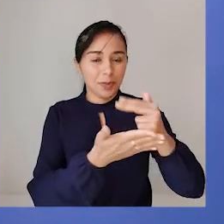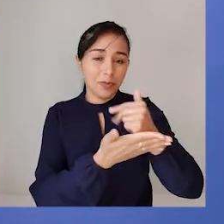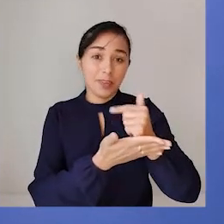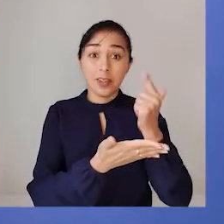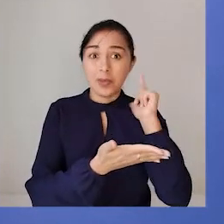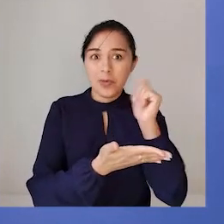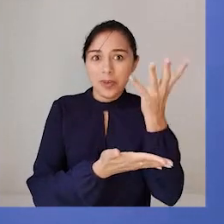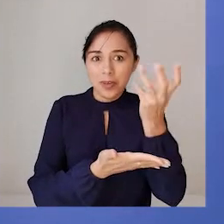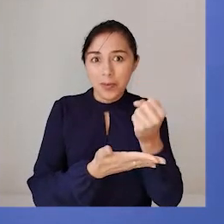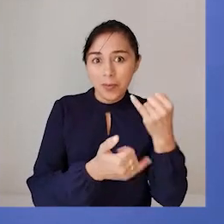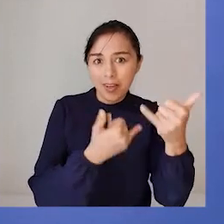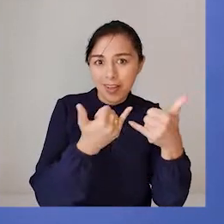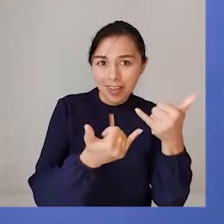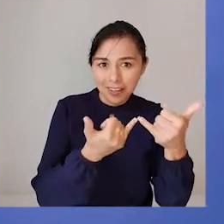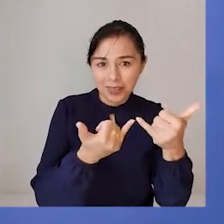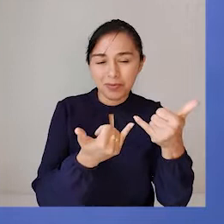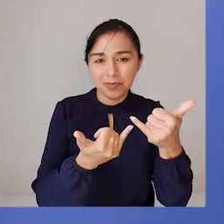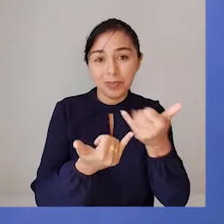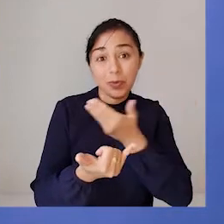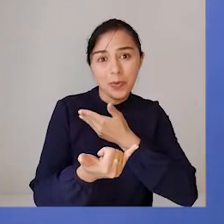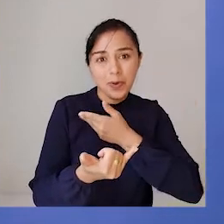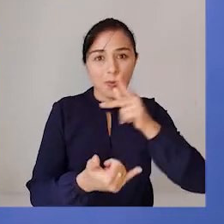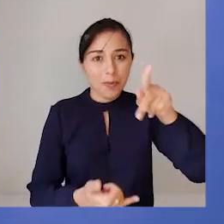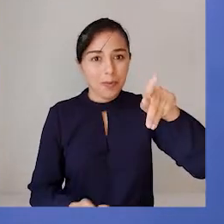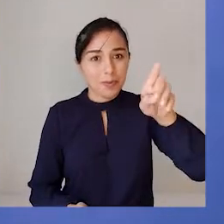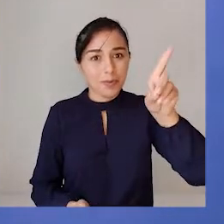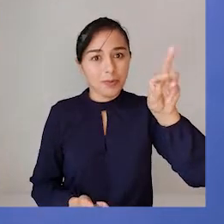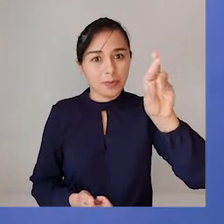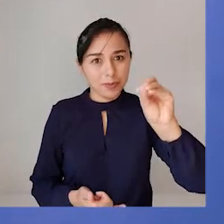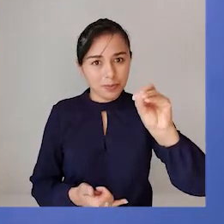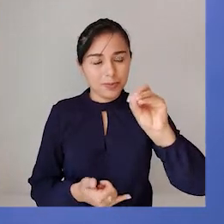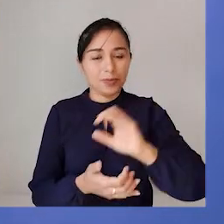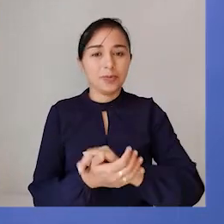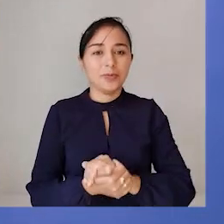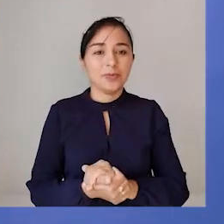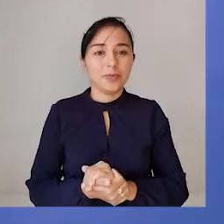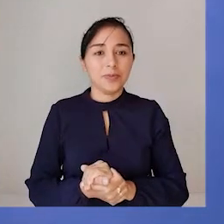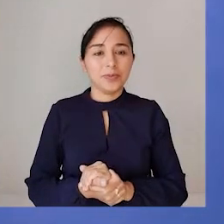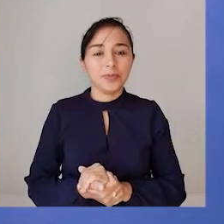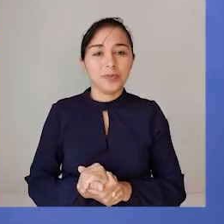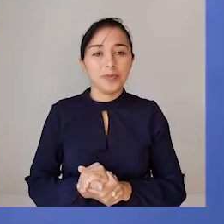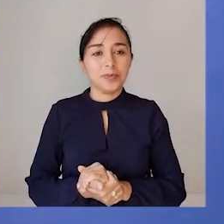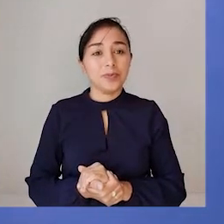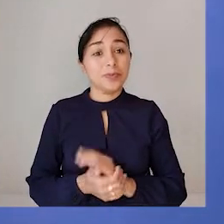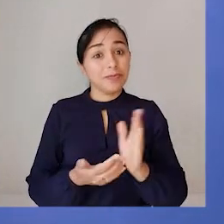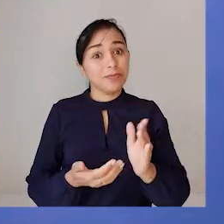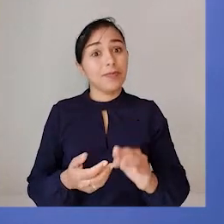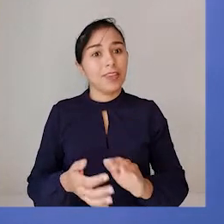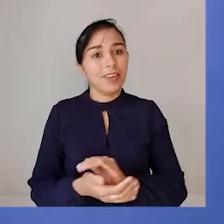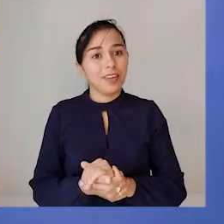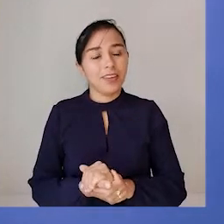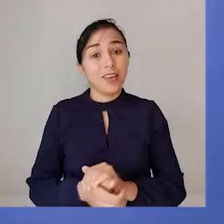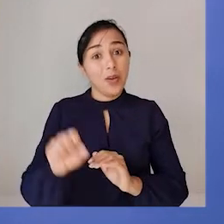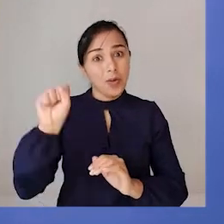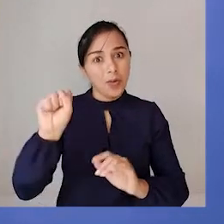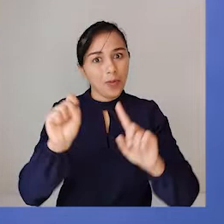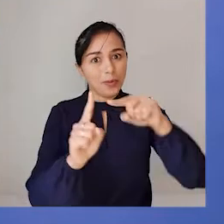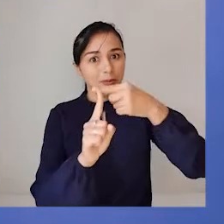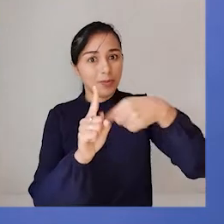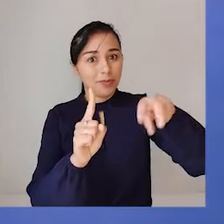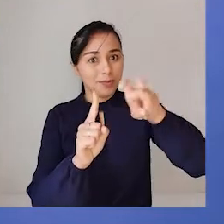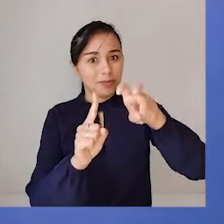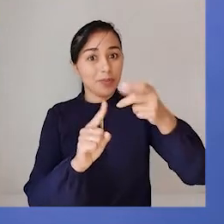ganhou jogando com o seu colega Pedro. Nesse caso, nós temos aqui, então, as treze